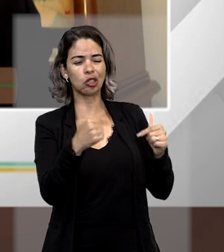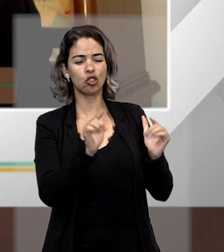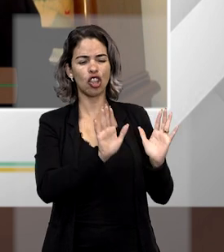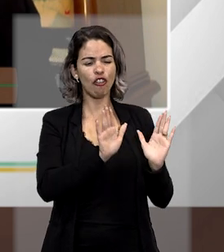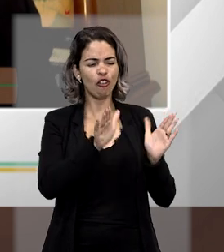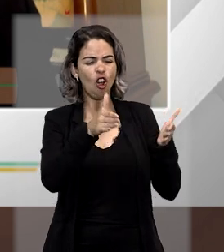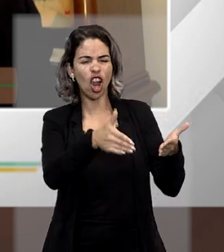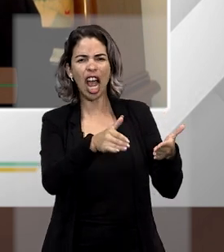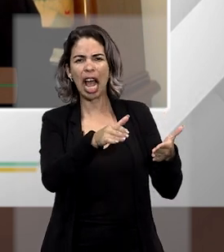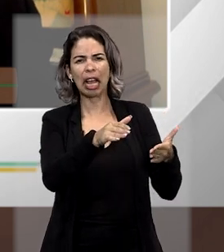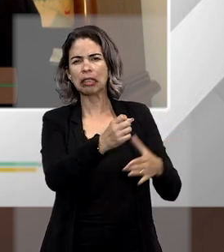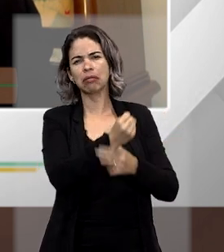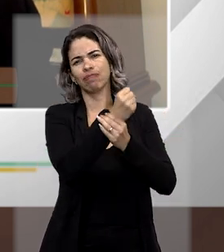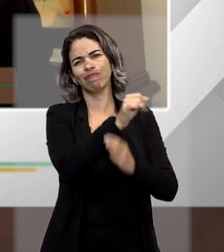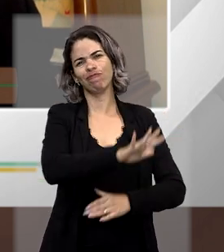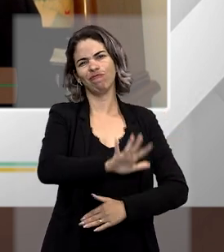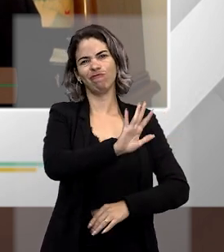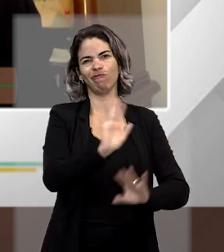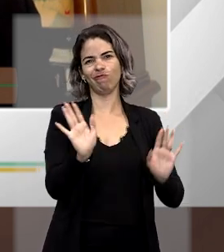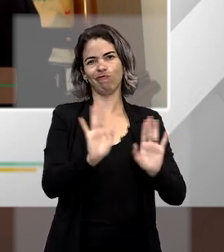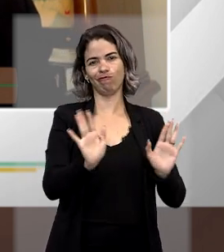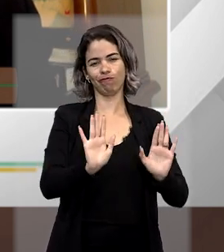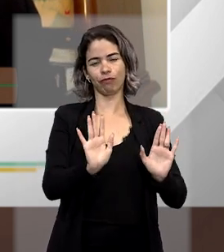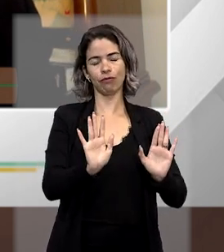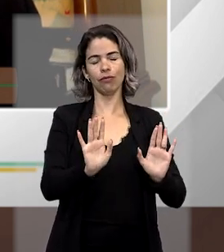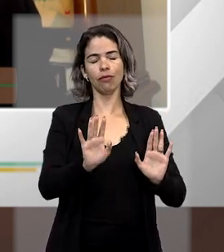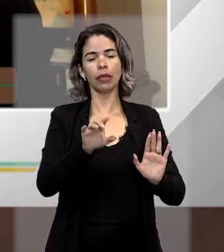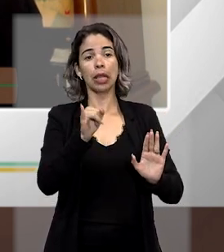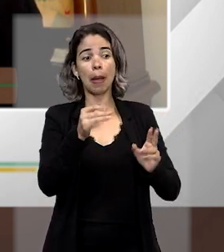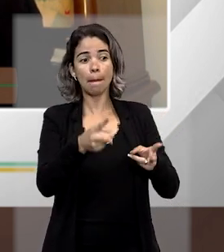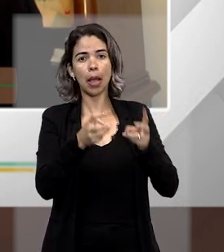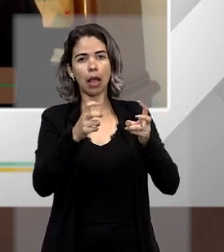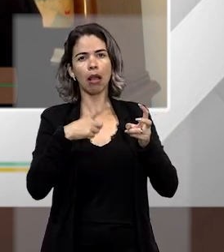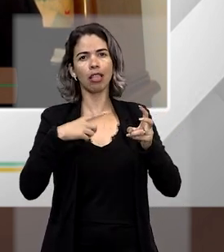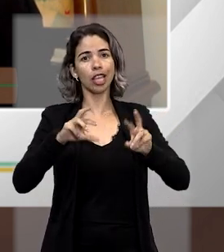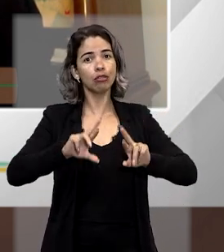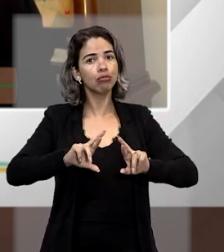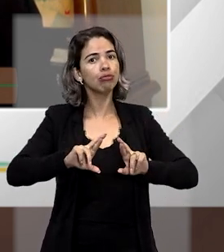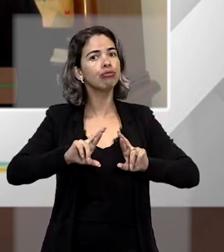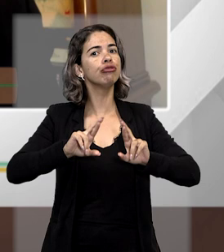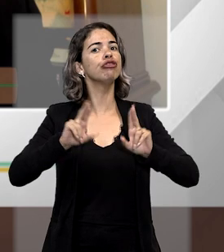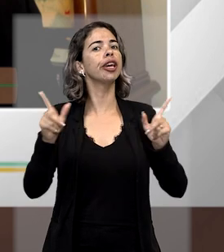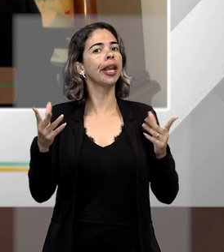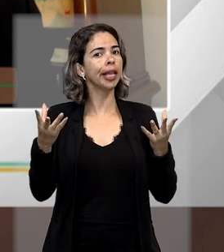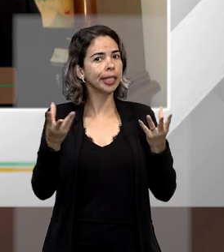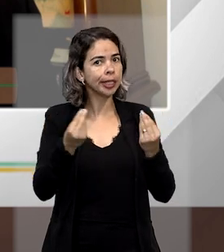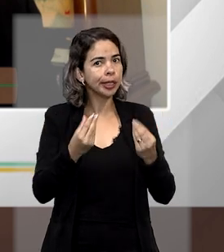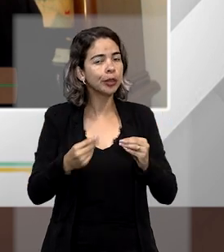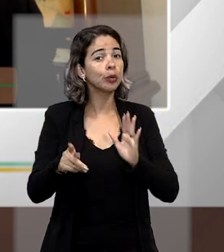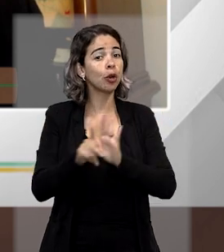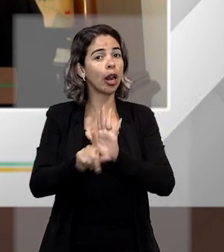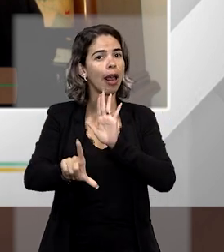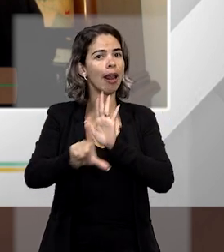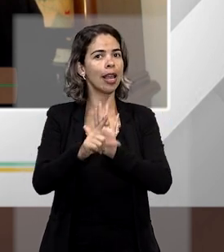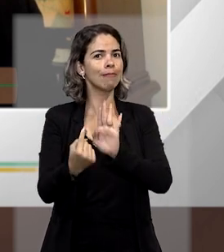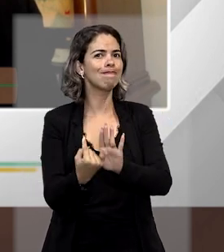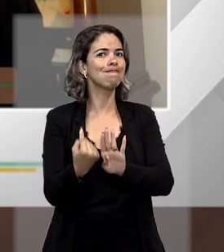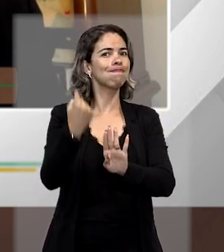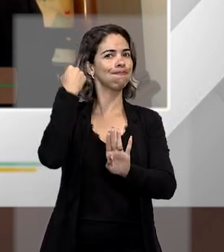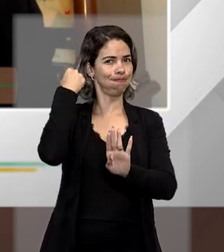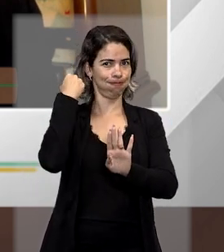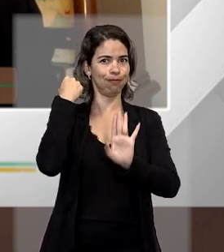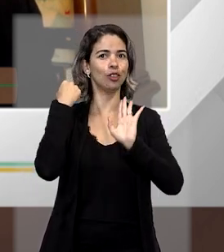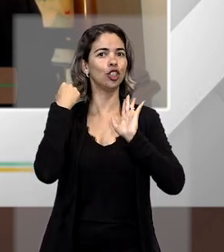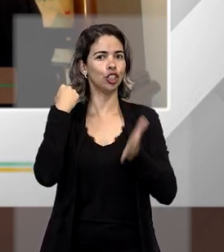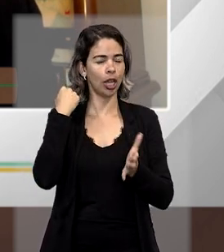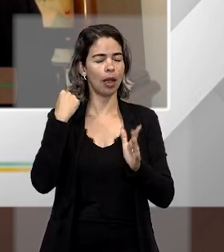tanto foco na segurança nacional. Se nós olharmos bem, nós vamos ver que há uma diferença gritante em relação às leis anteriores.